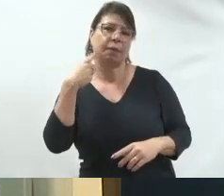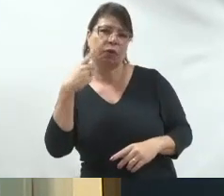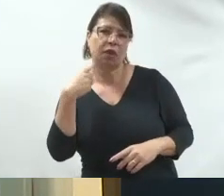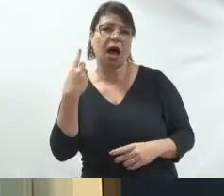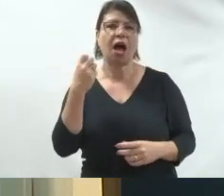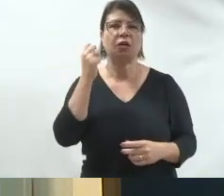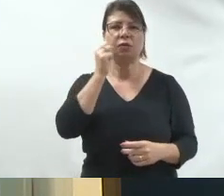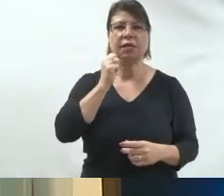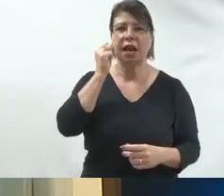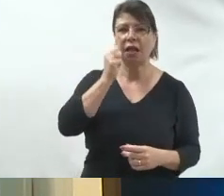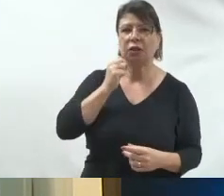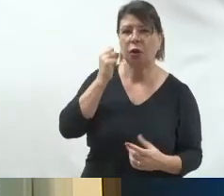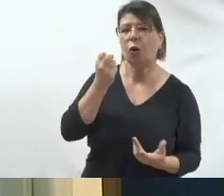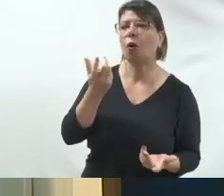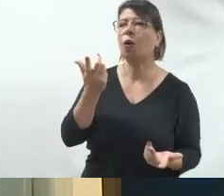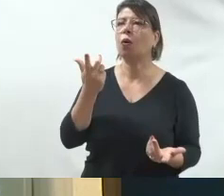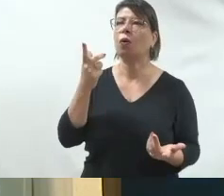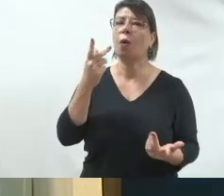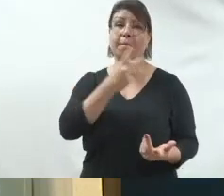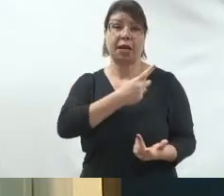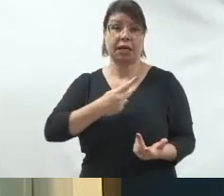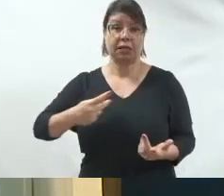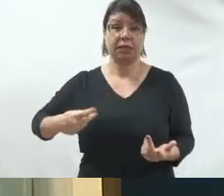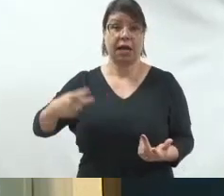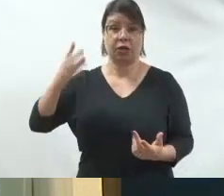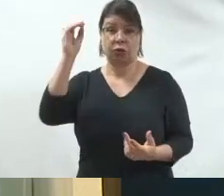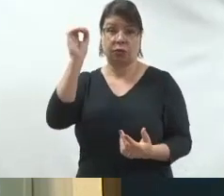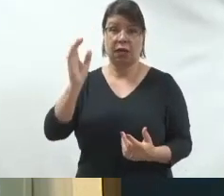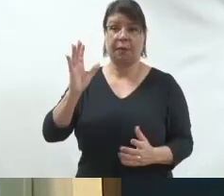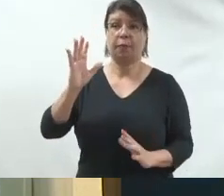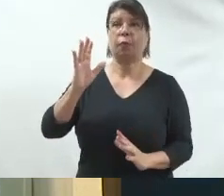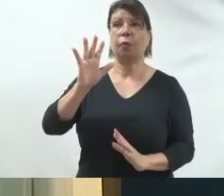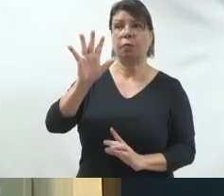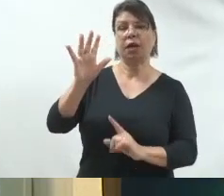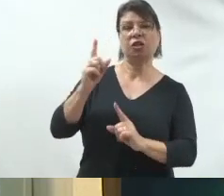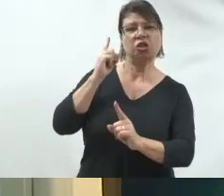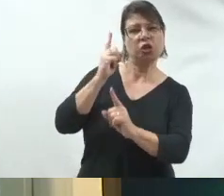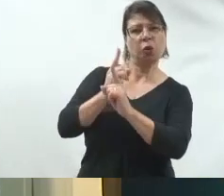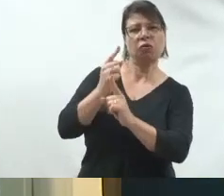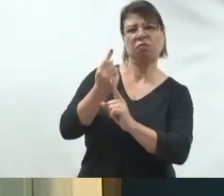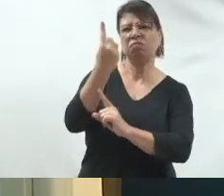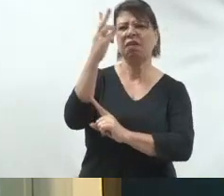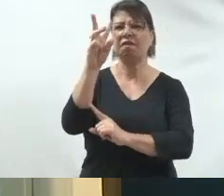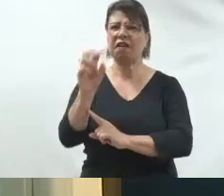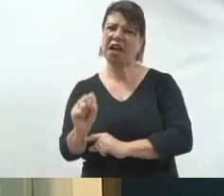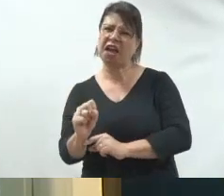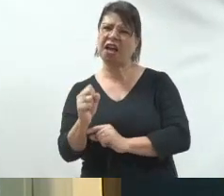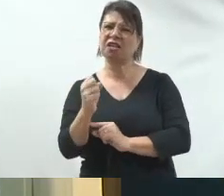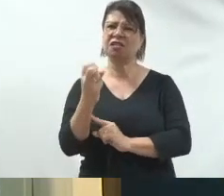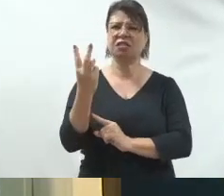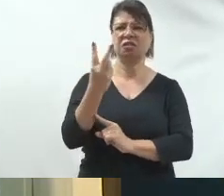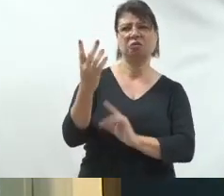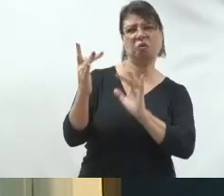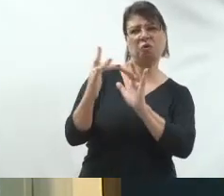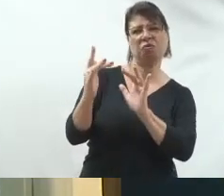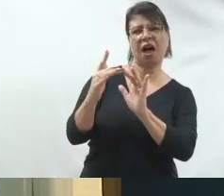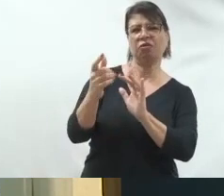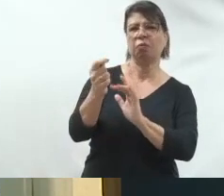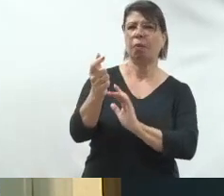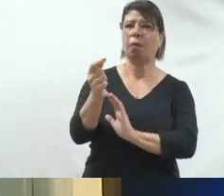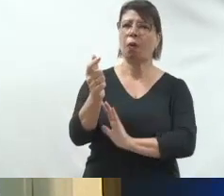o presidente da república, gente o encontre na vida uma vez, duas vezes, a gente não tem um contato muito efetivo,